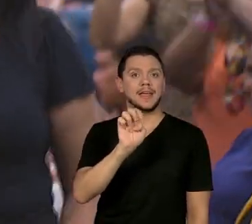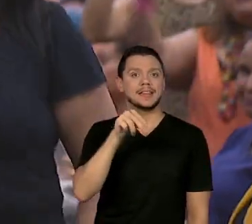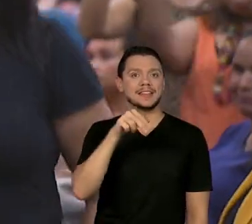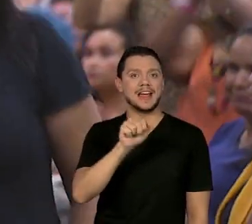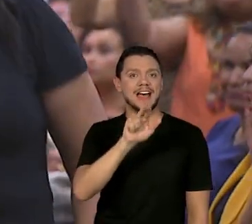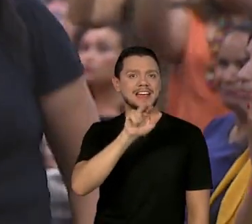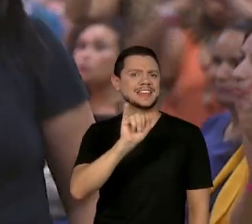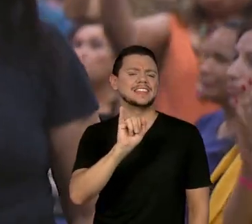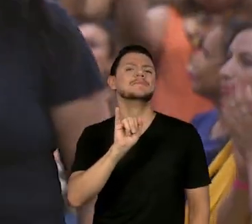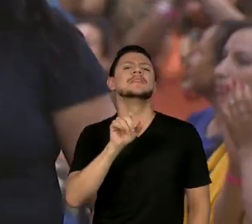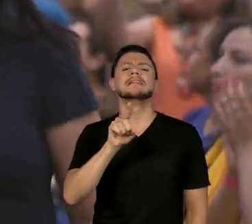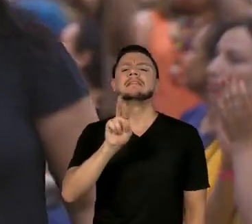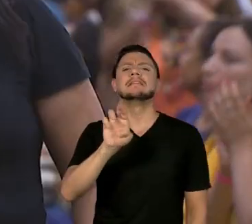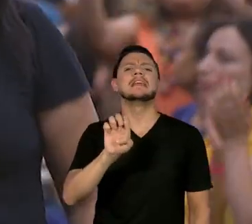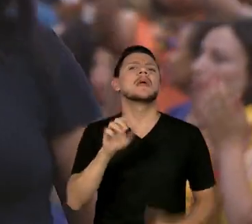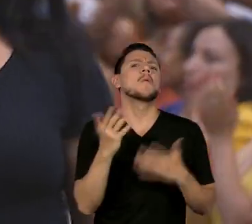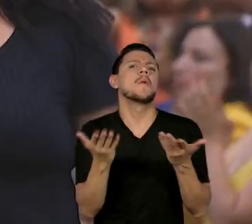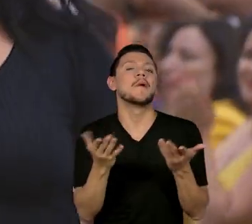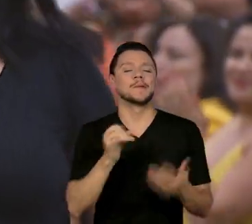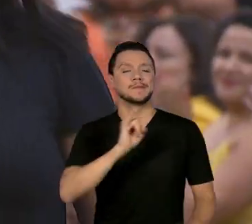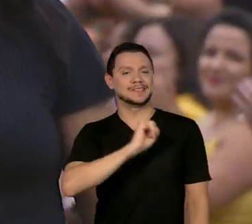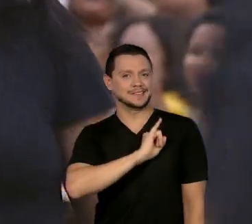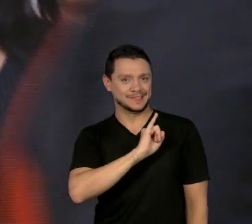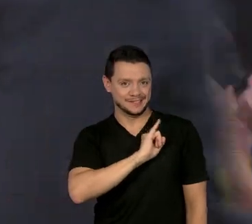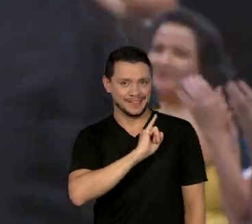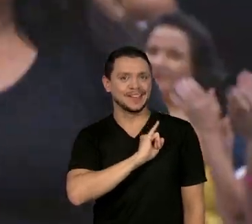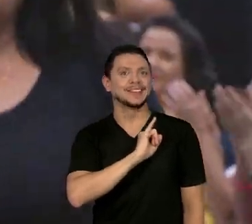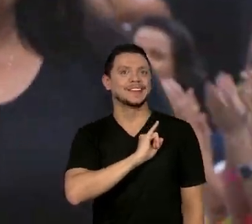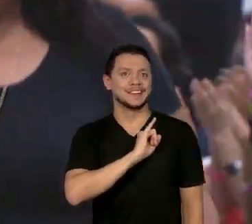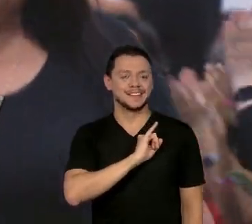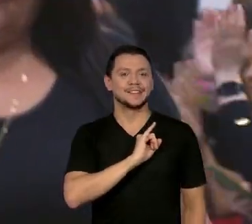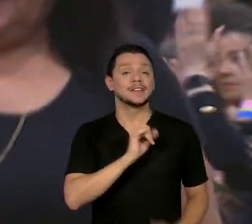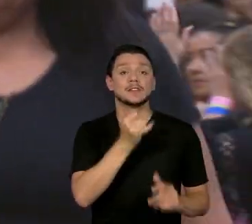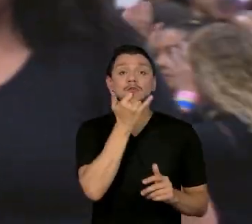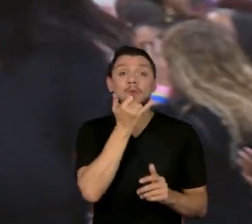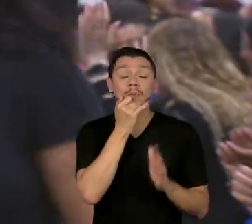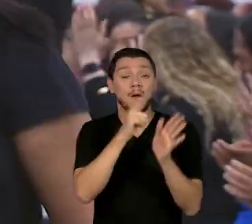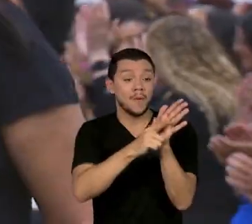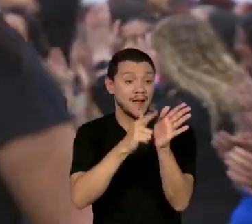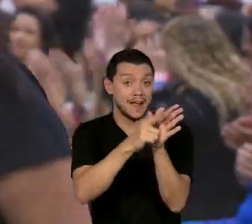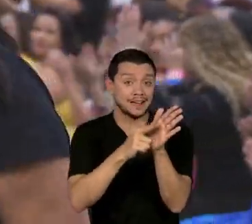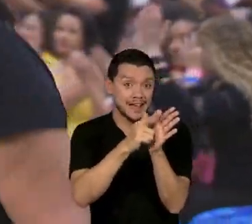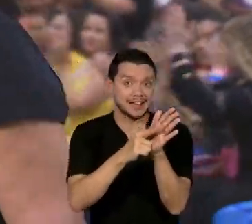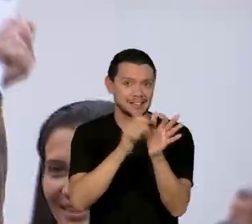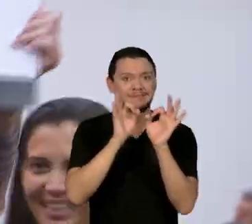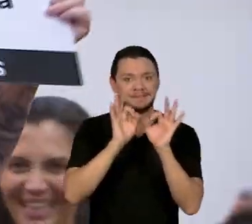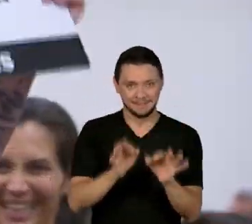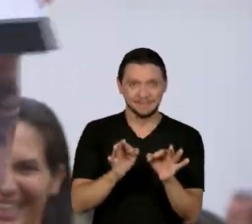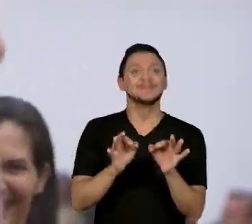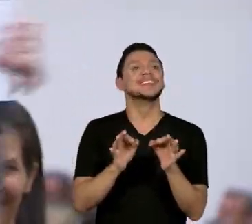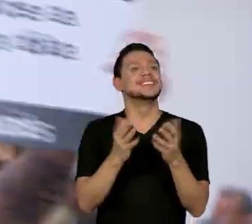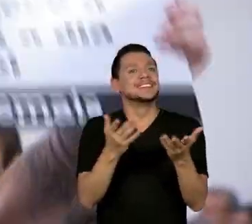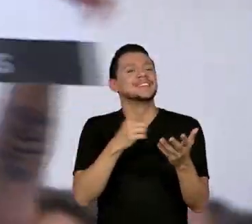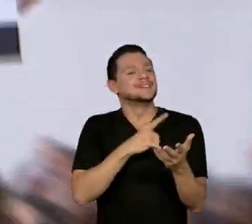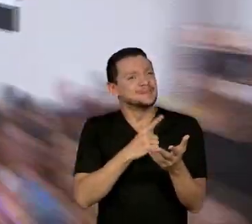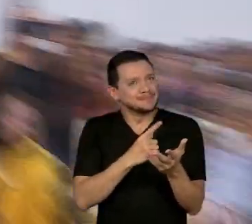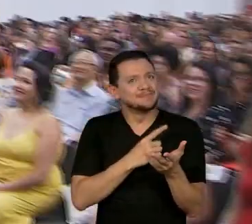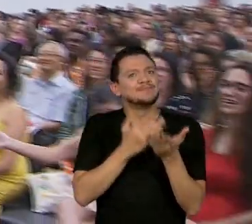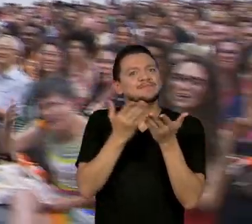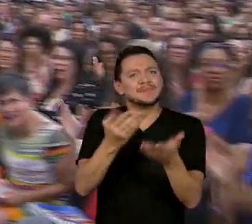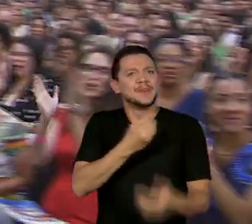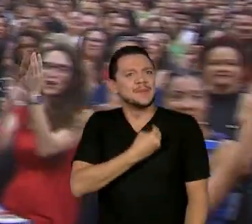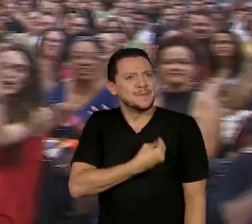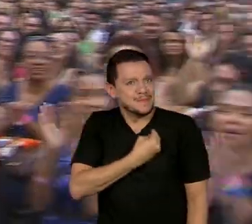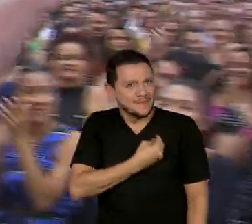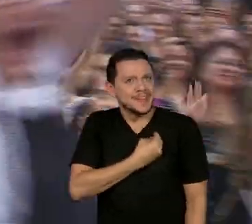representada. E olha, a torcida está empolgada lá no fundo, né? O extremo leste está presente aqui no Prêmio